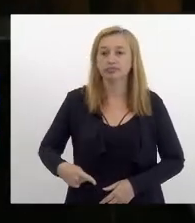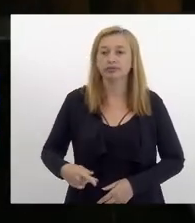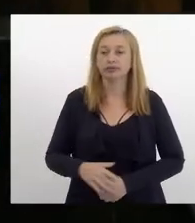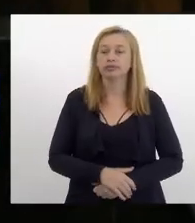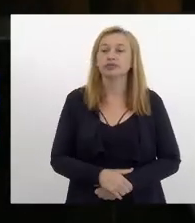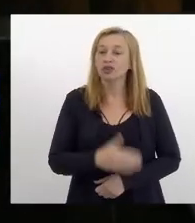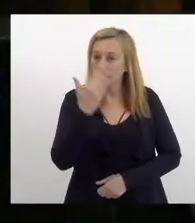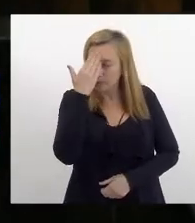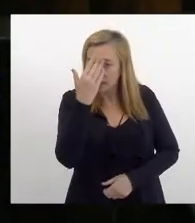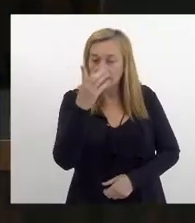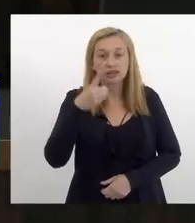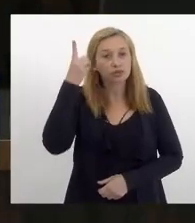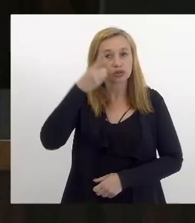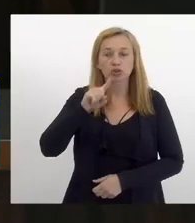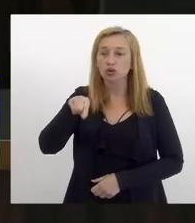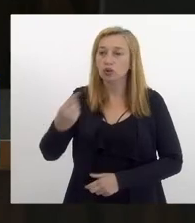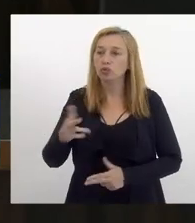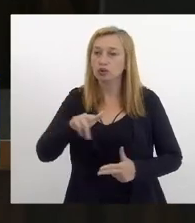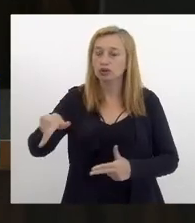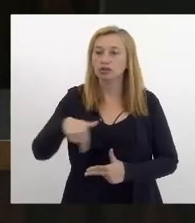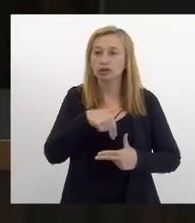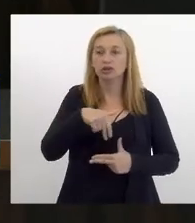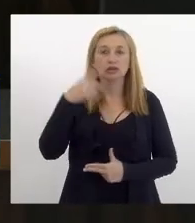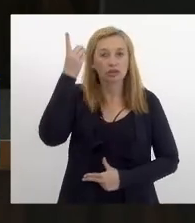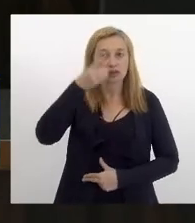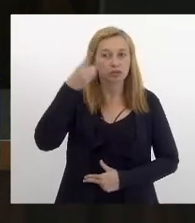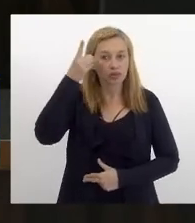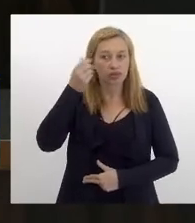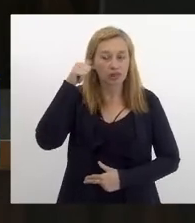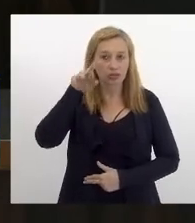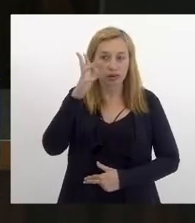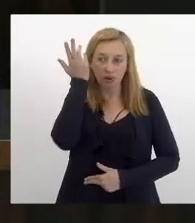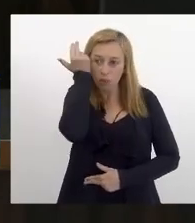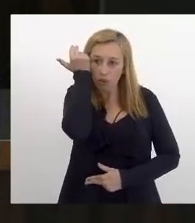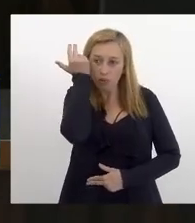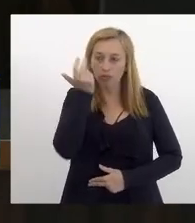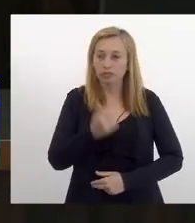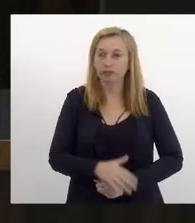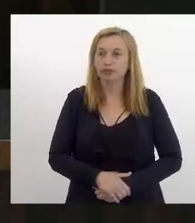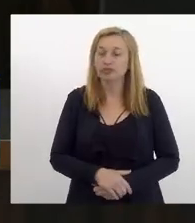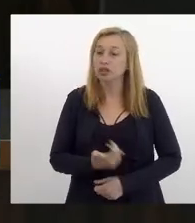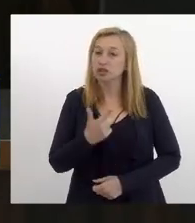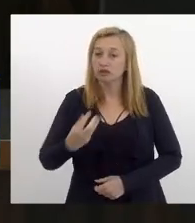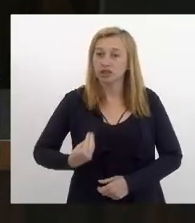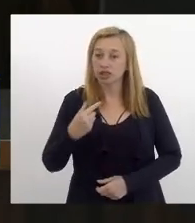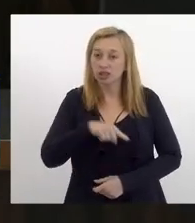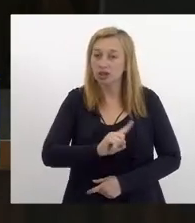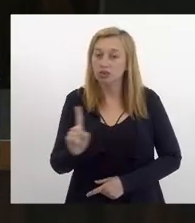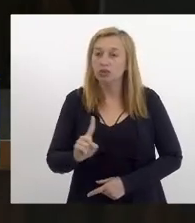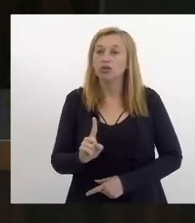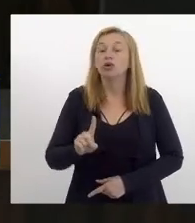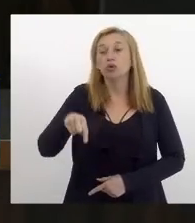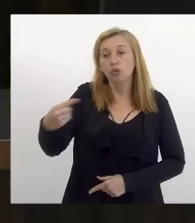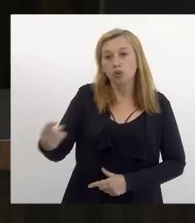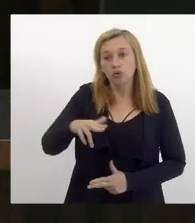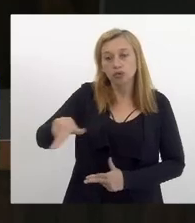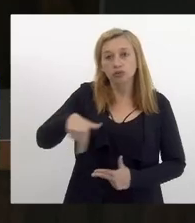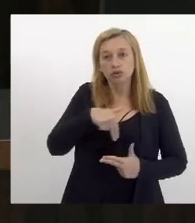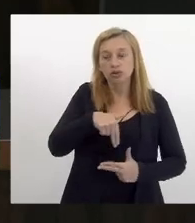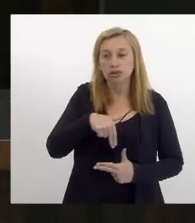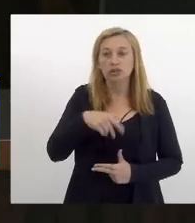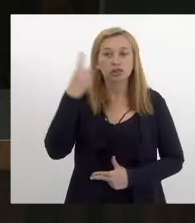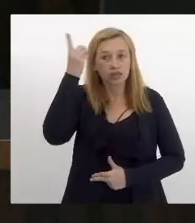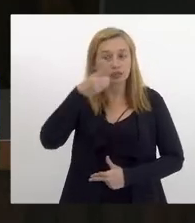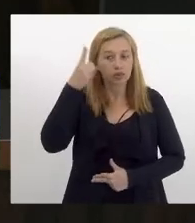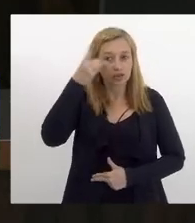obrigada deputado próximo orador escrito é o nobre deputado Leomar Coelho não se encontrando presente próximo escrito